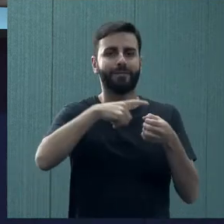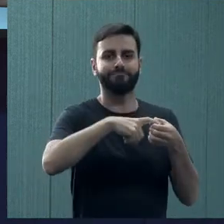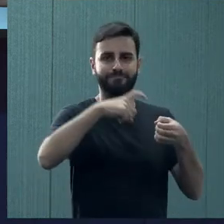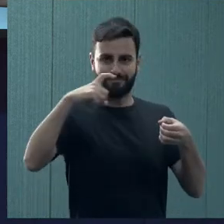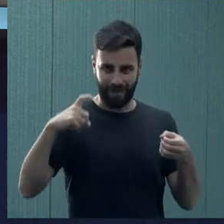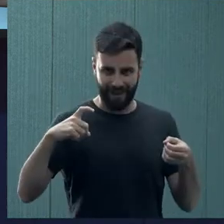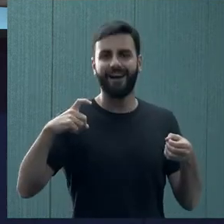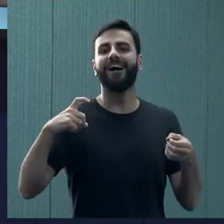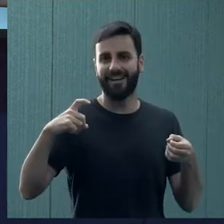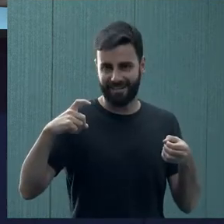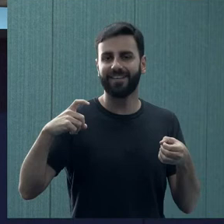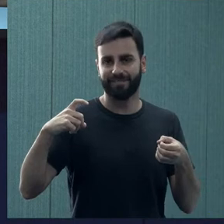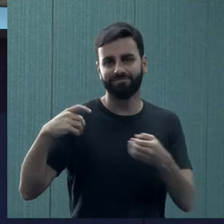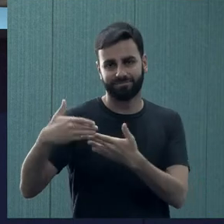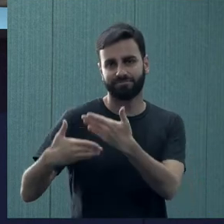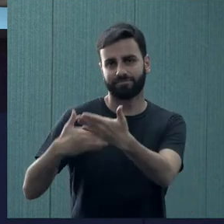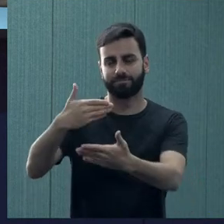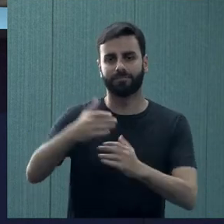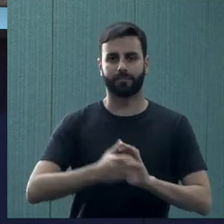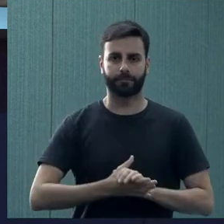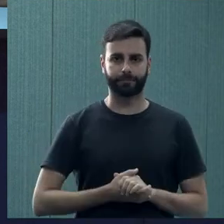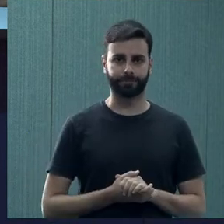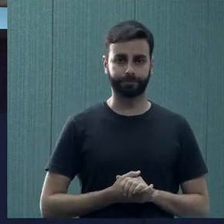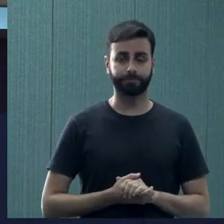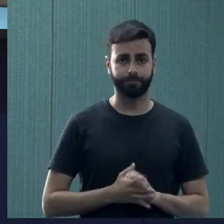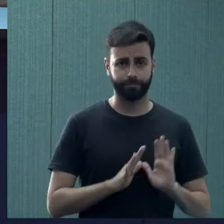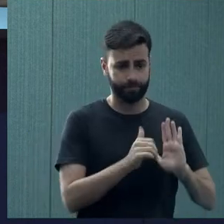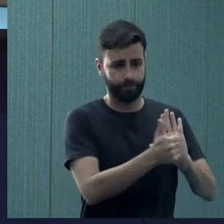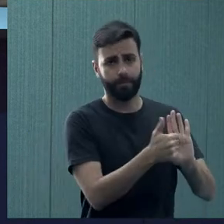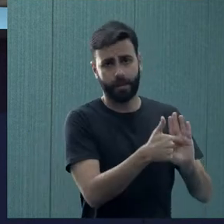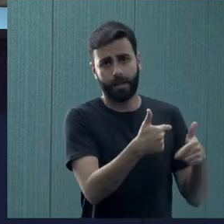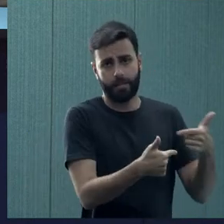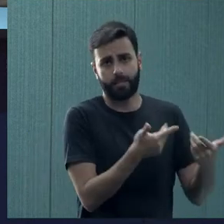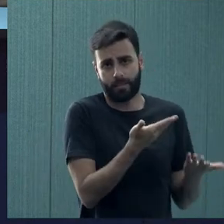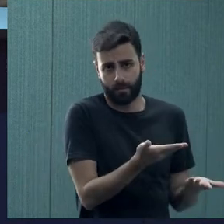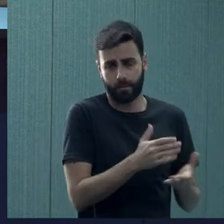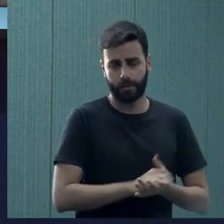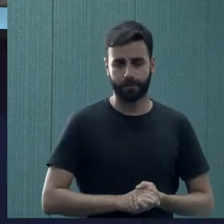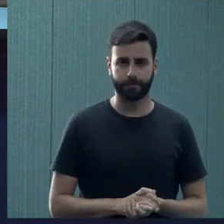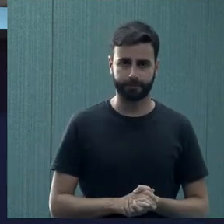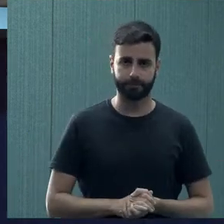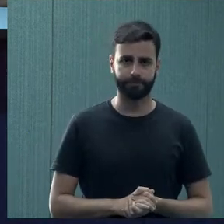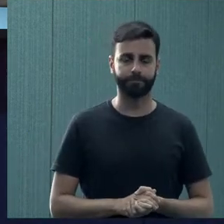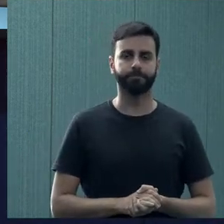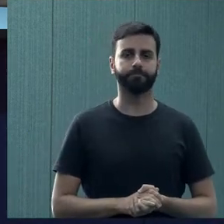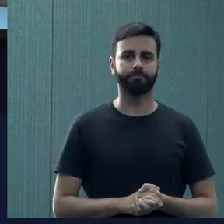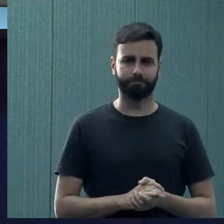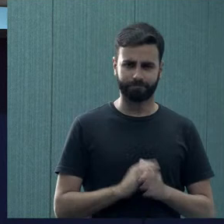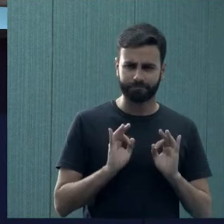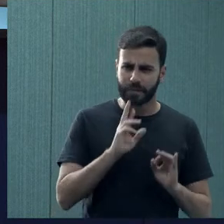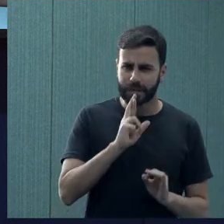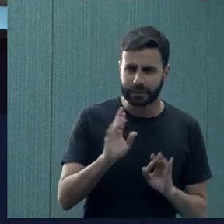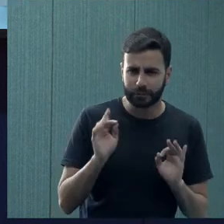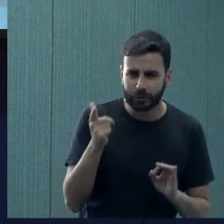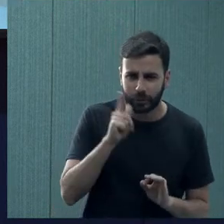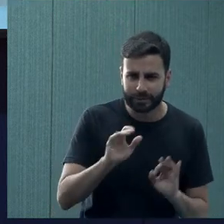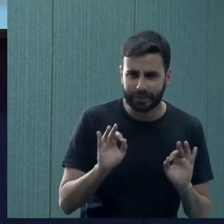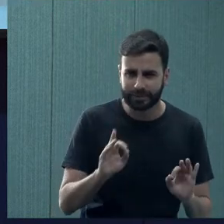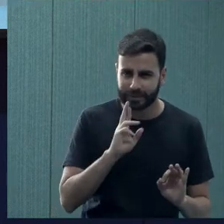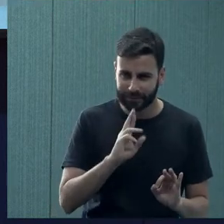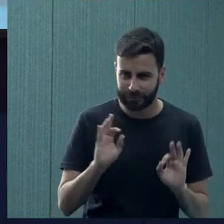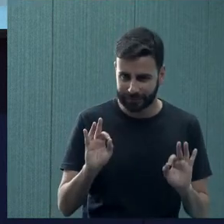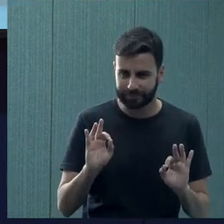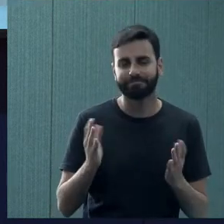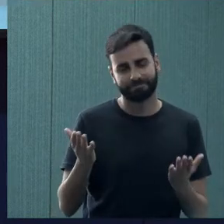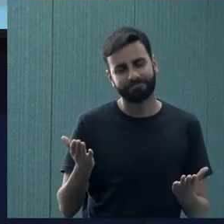do apoio. Então, a unidade tem trabalhado nesse aspecto. É isso a sua pergunta?